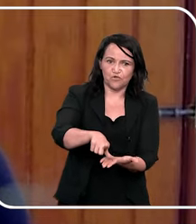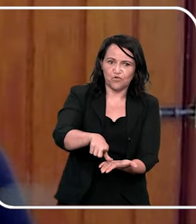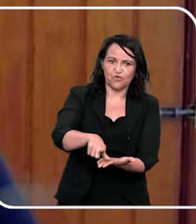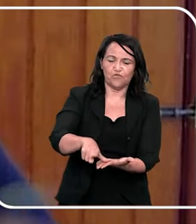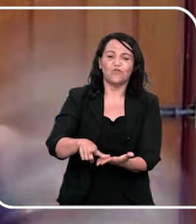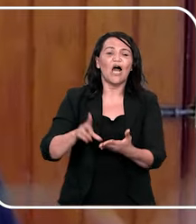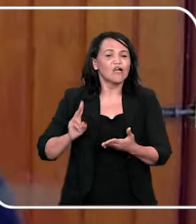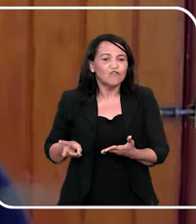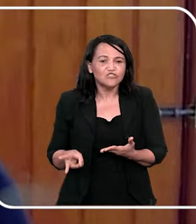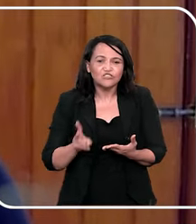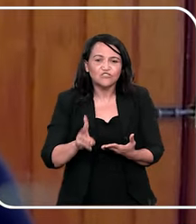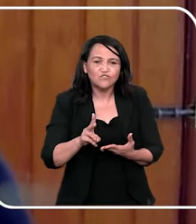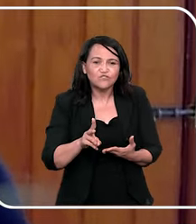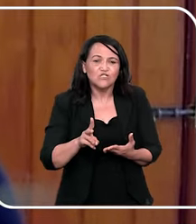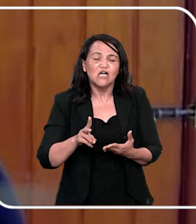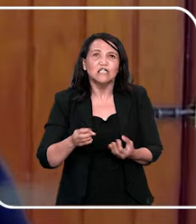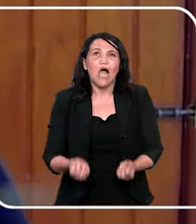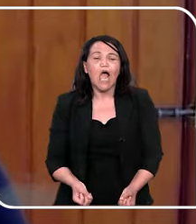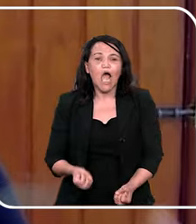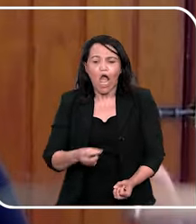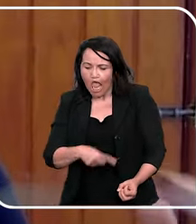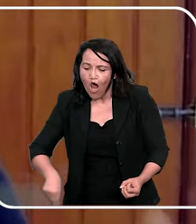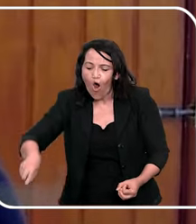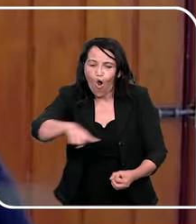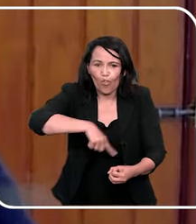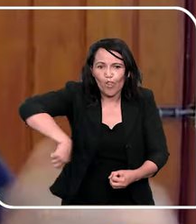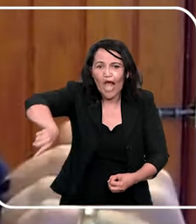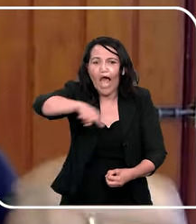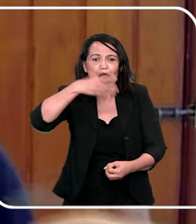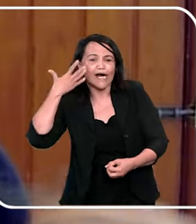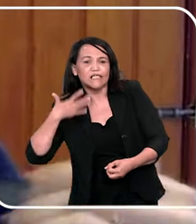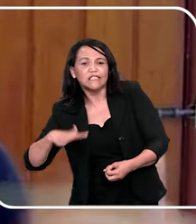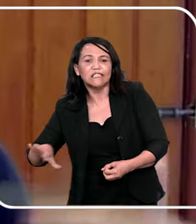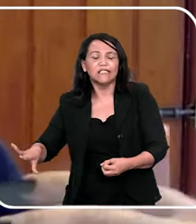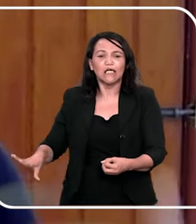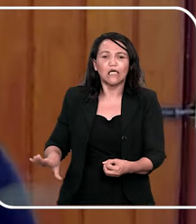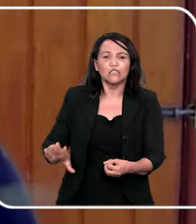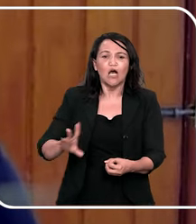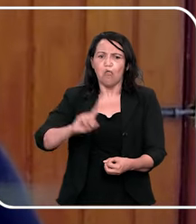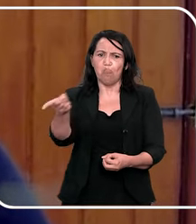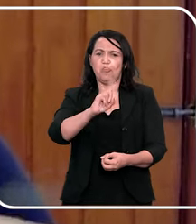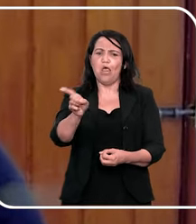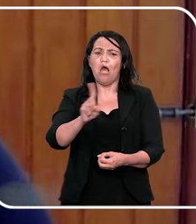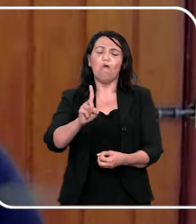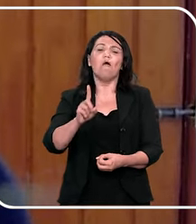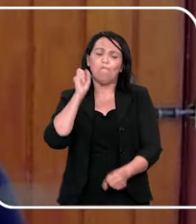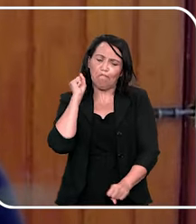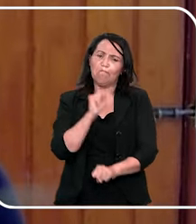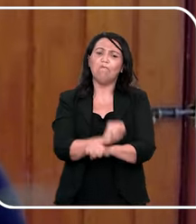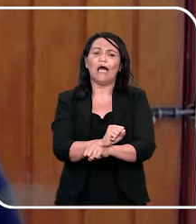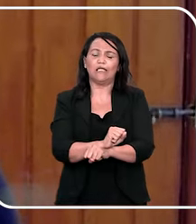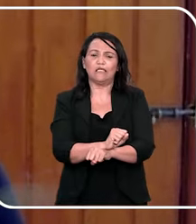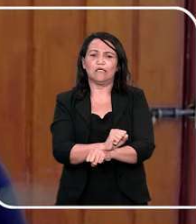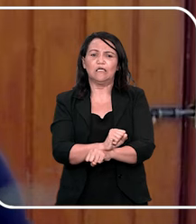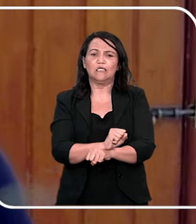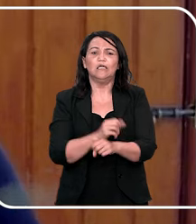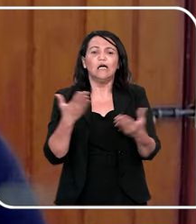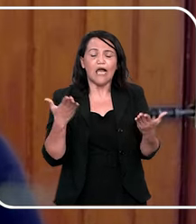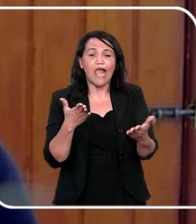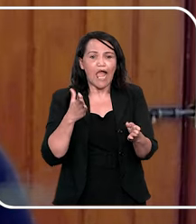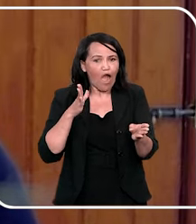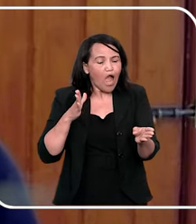eles de novo, e lá vai, e assim é rodar, assim é jogar para cima, e cada não é instantâneo aqui em casa,